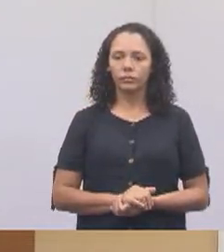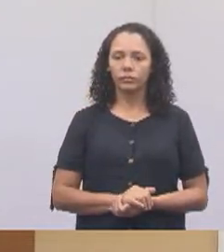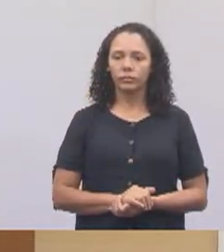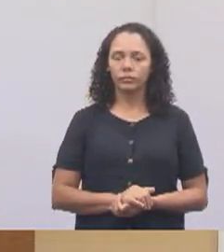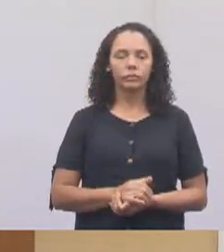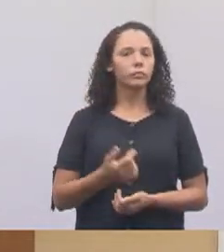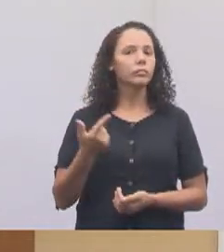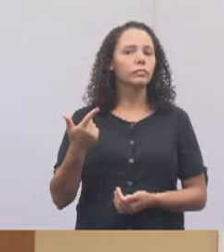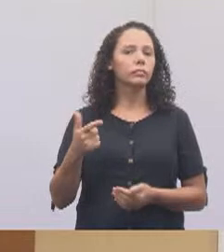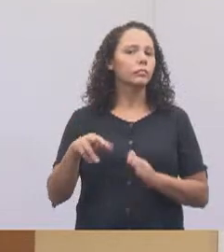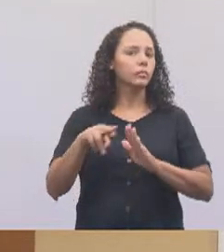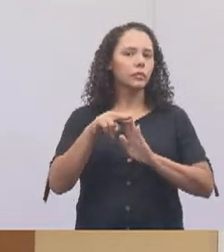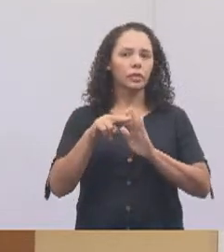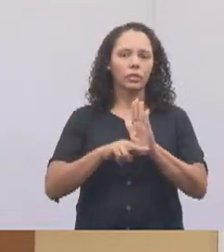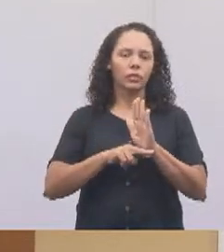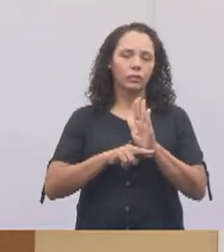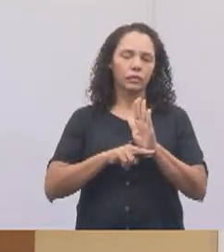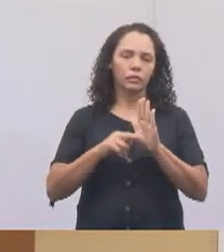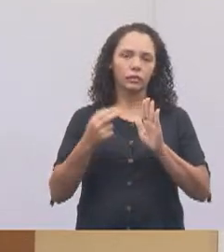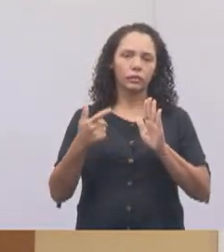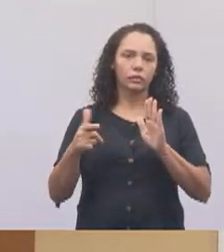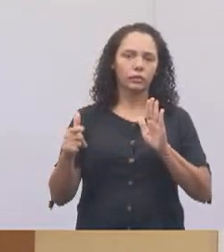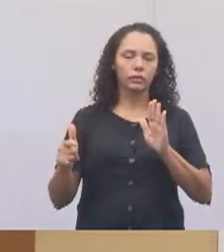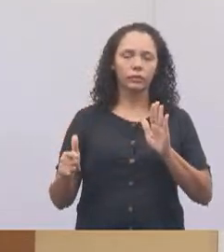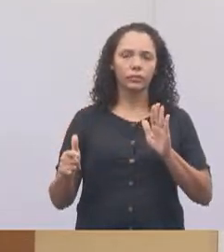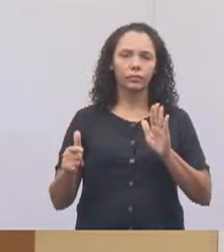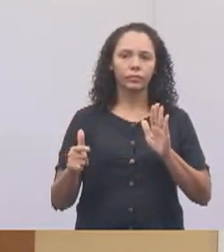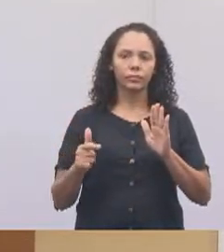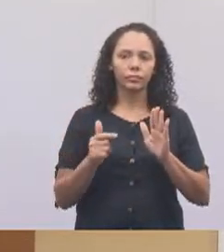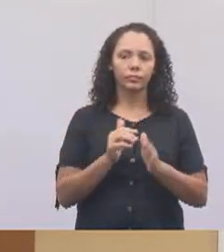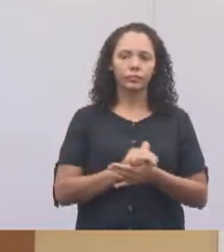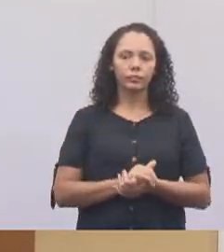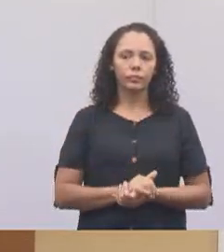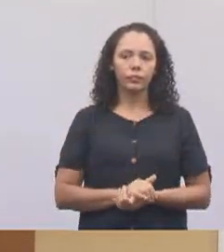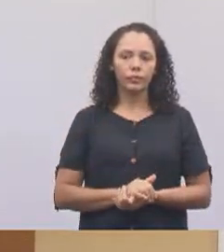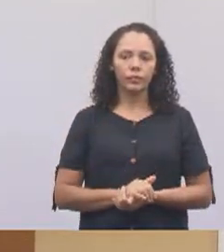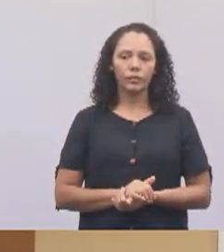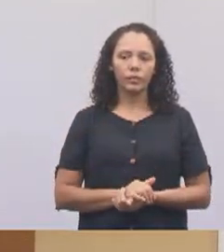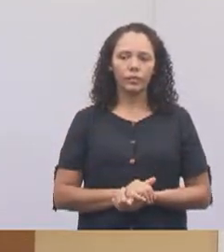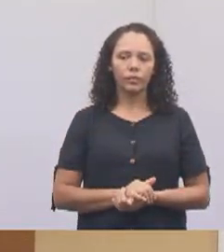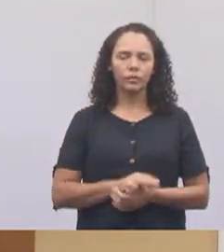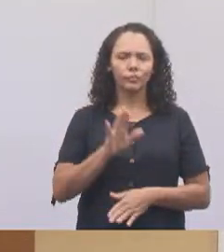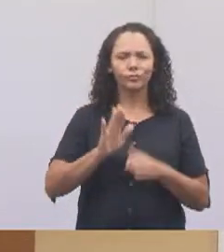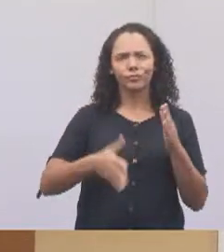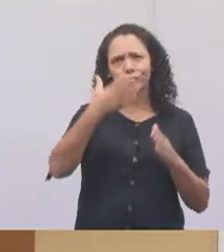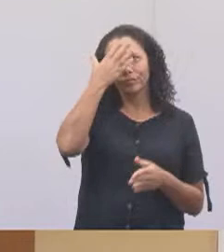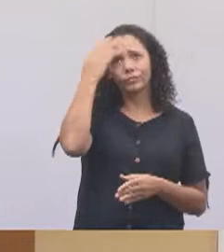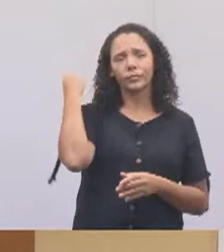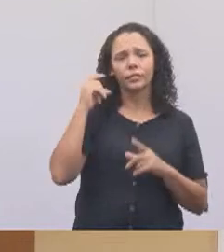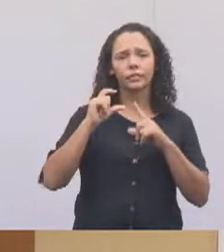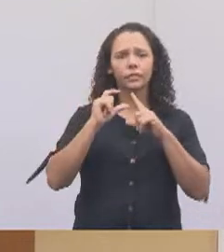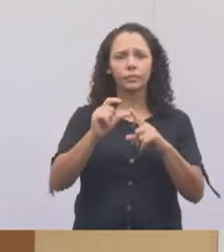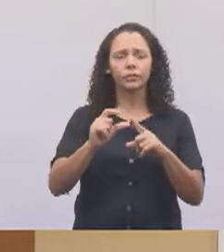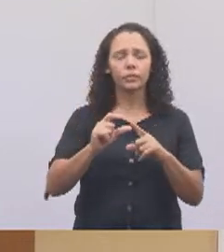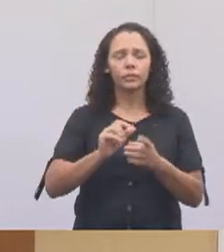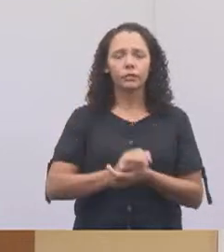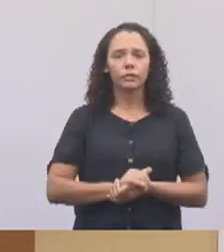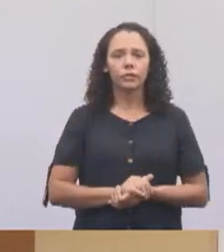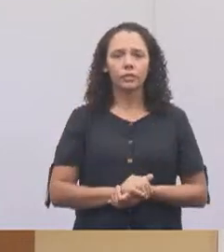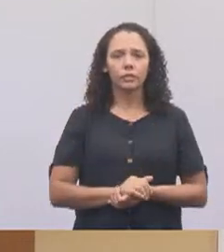minha sessão de câmara aqui, da minha... Oh, meu Deus, às vezes foge as palavras do horário da tribuna.